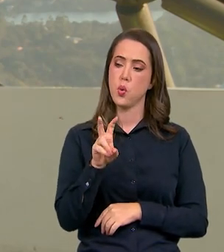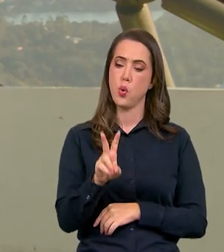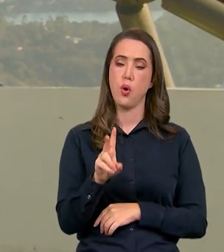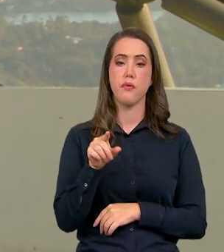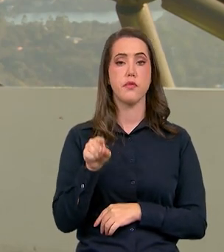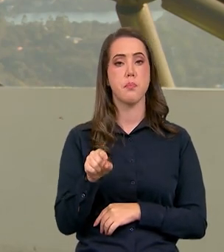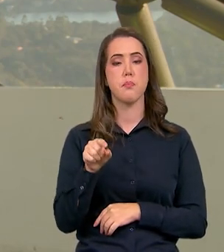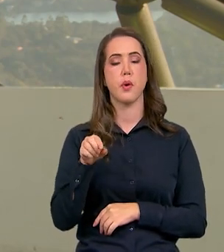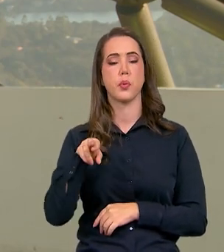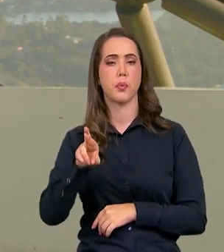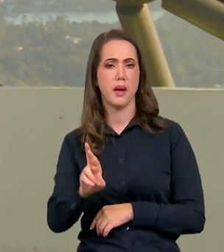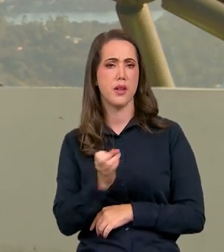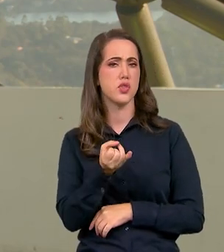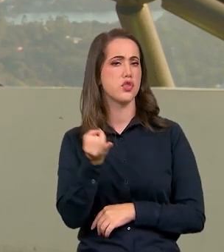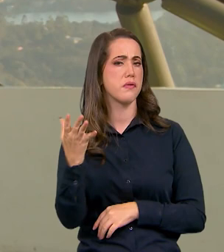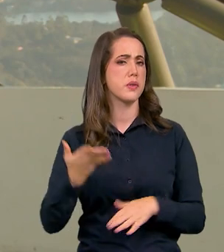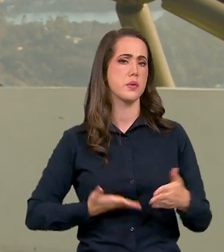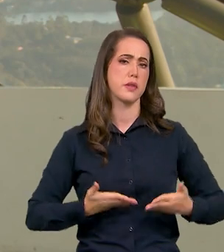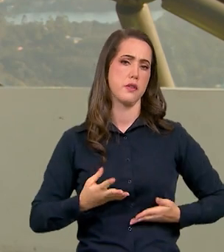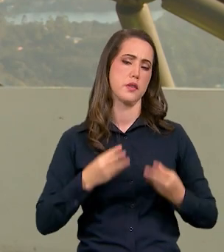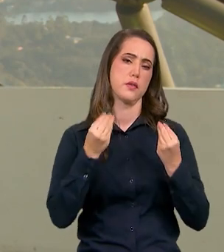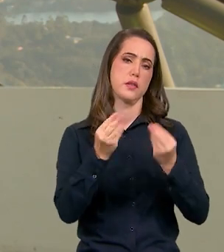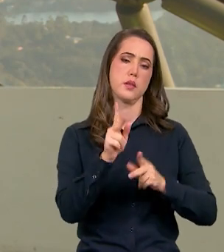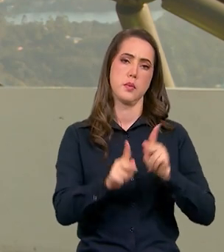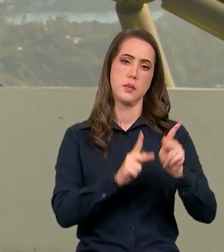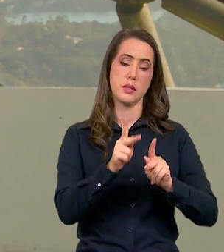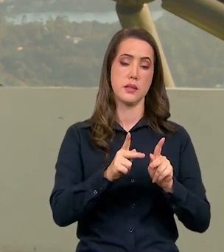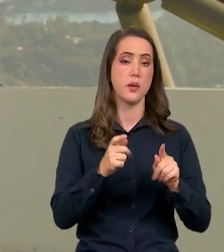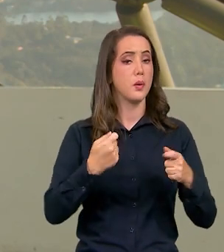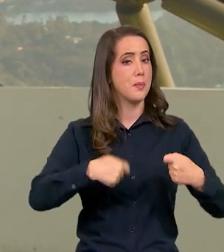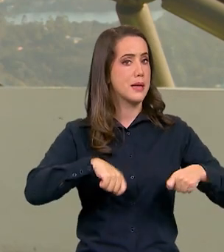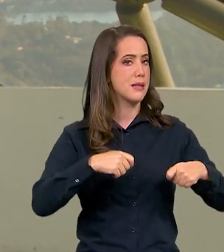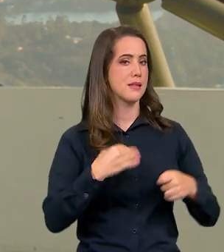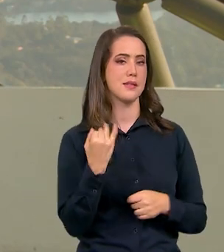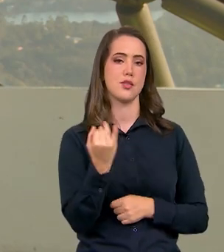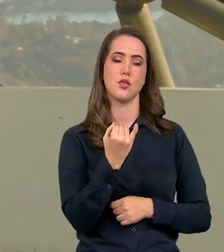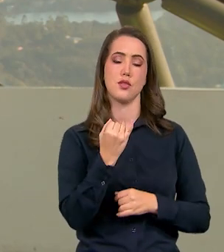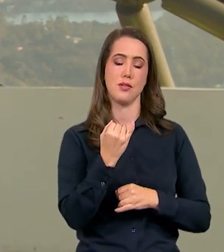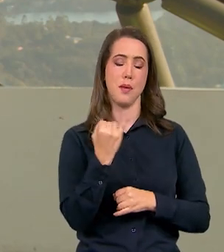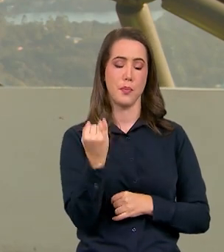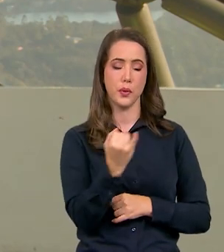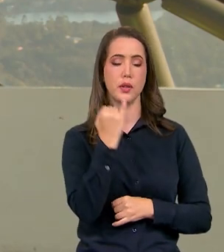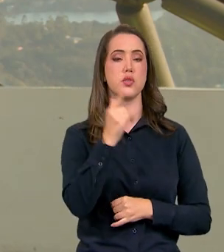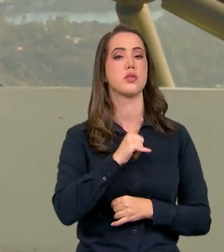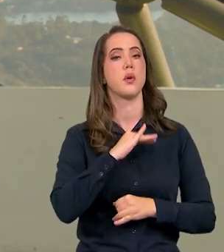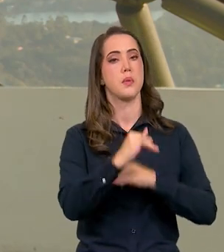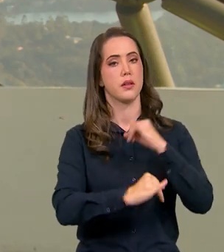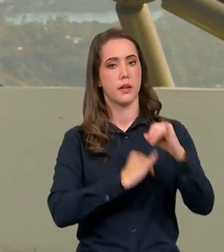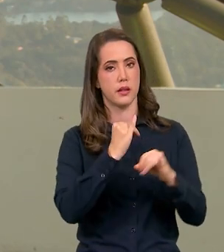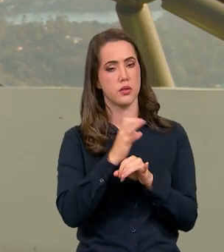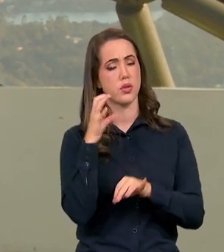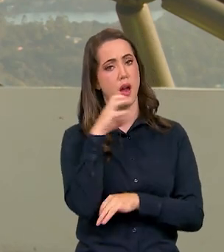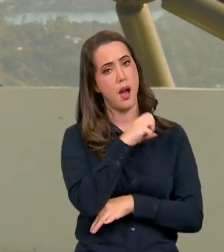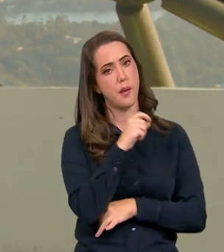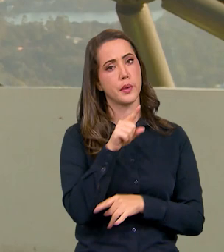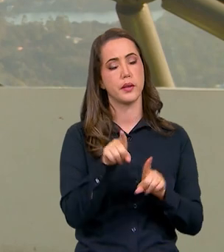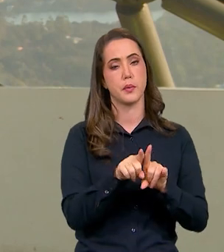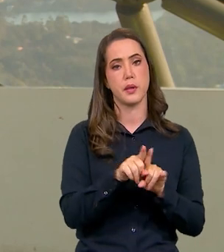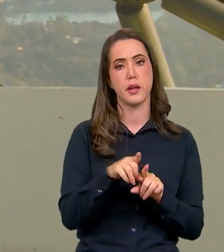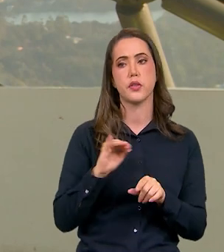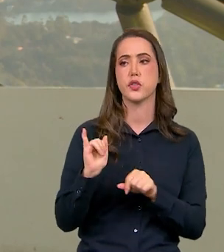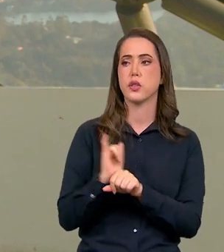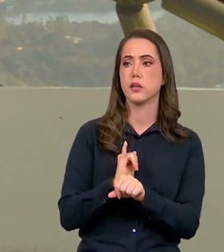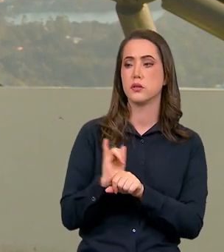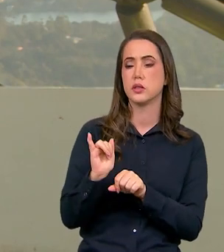serviços de governo disponíveis para a população e é essencial ter essa conectividade, estamos estruturando aí junto